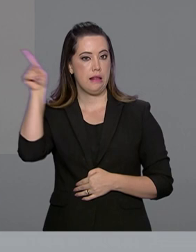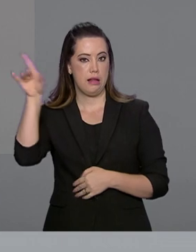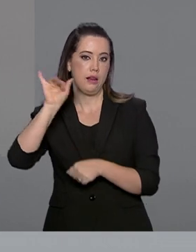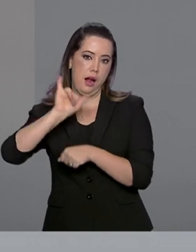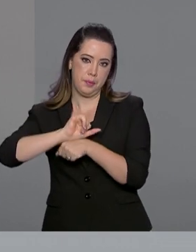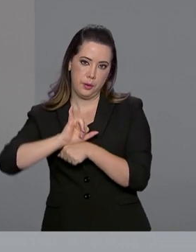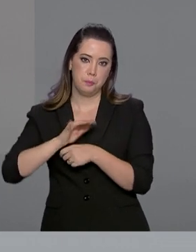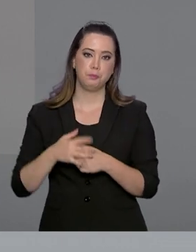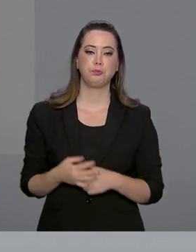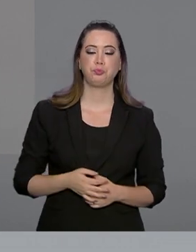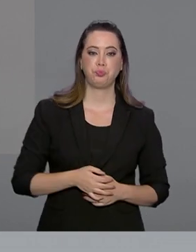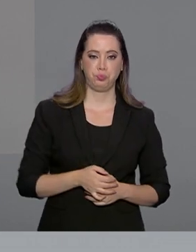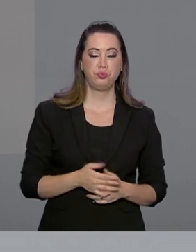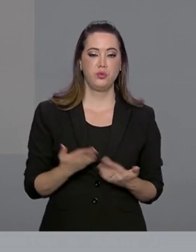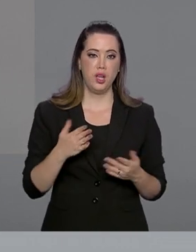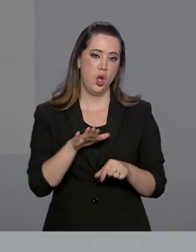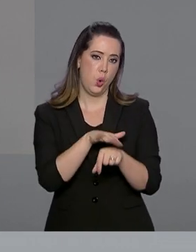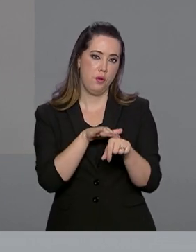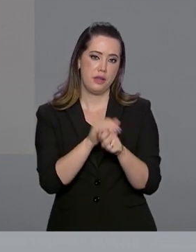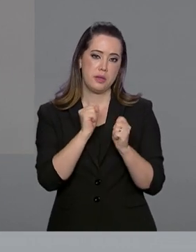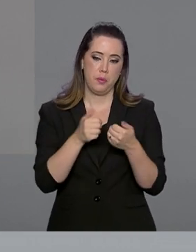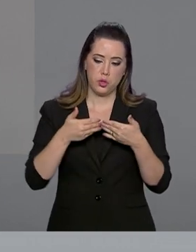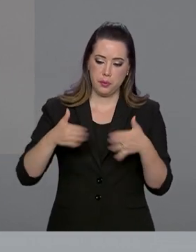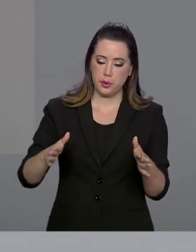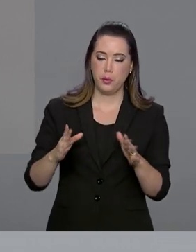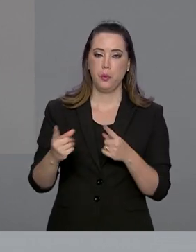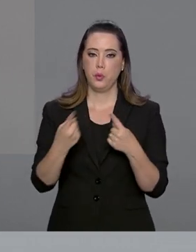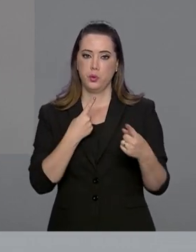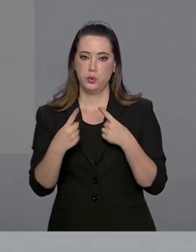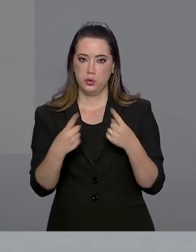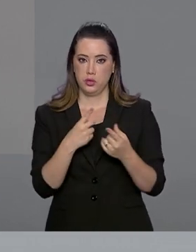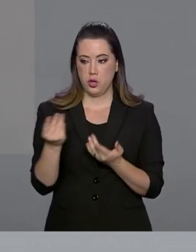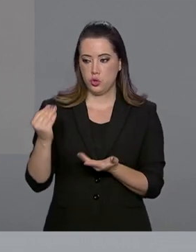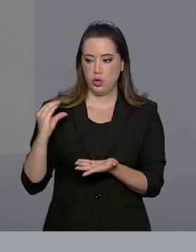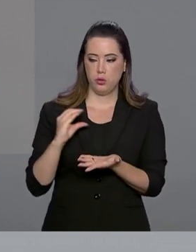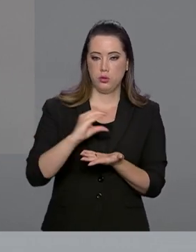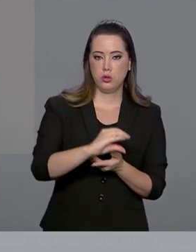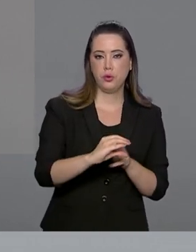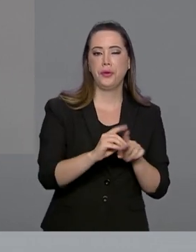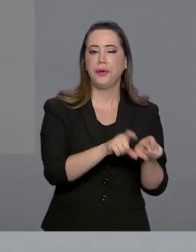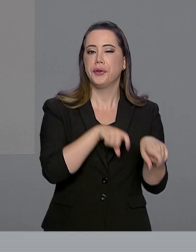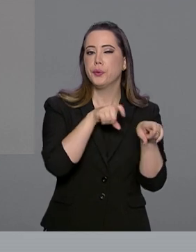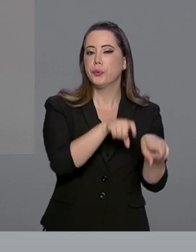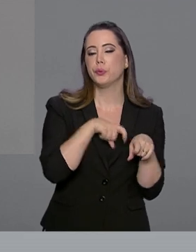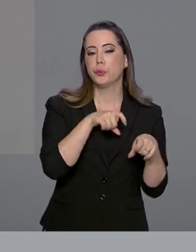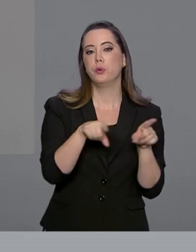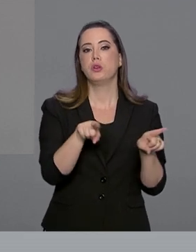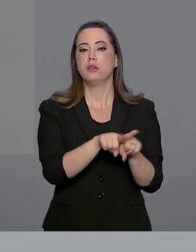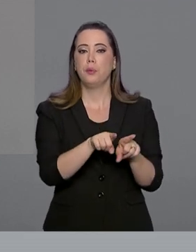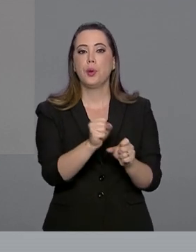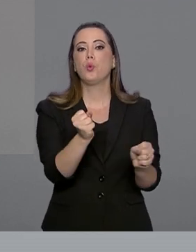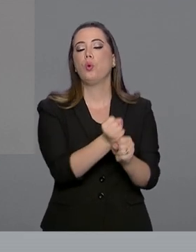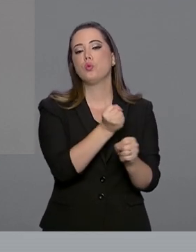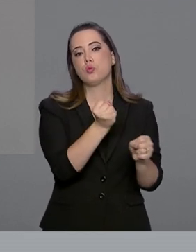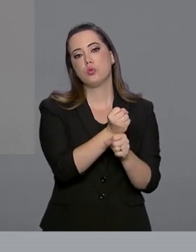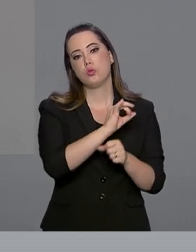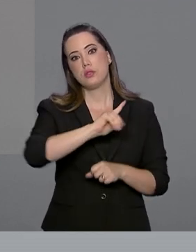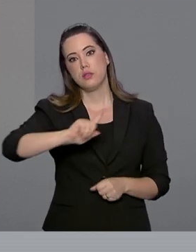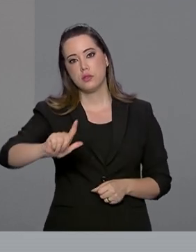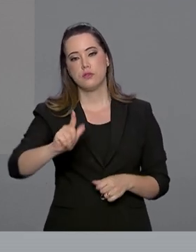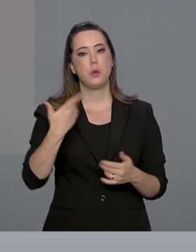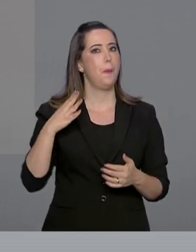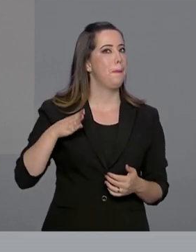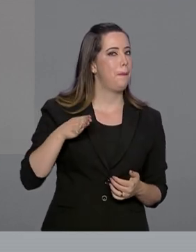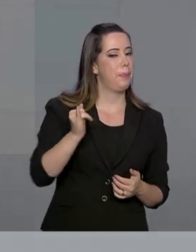presidente, a conversa pode abrir a oportunidade de investimentos em áreas como agricultura e infraestrutura, que chegariam a